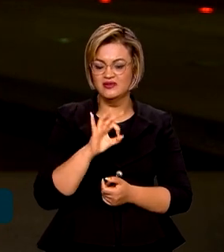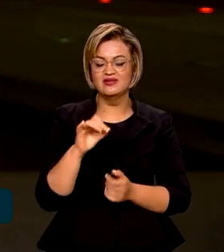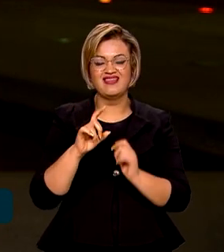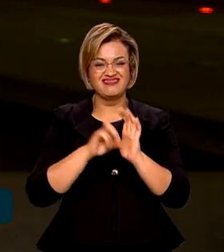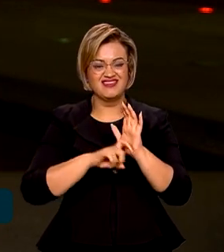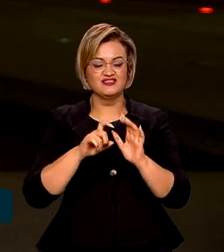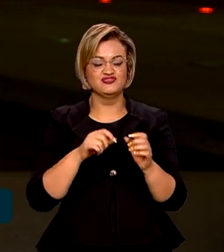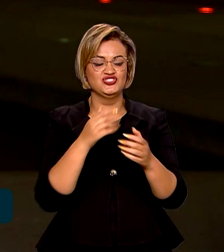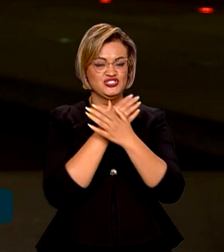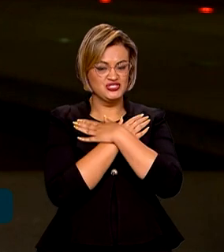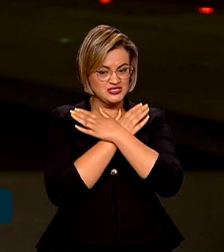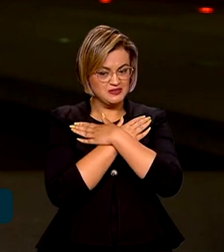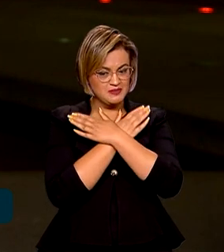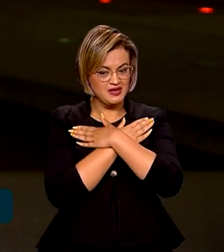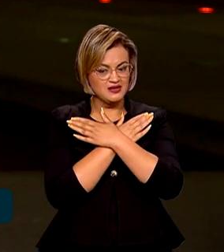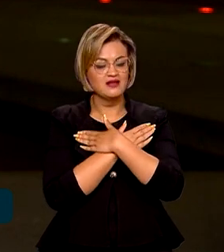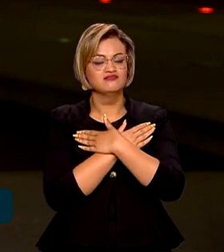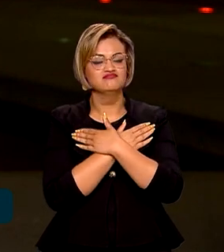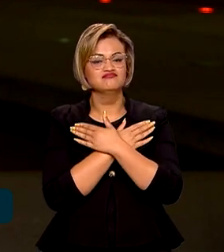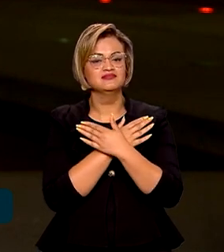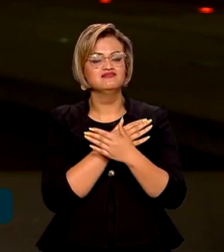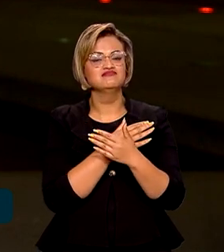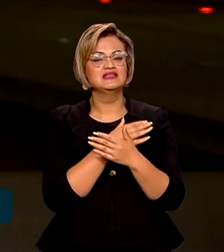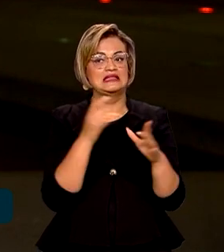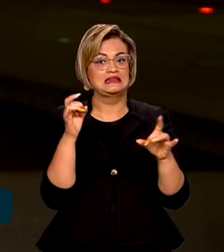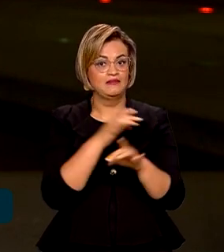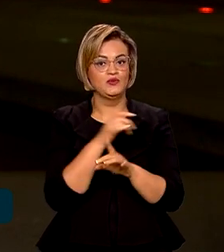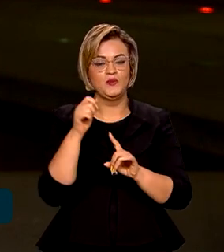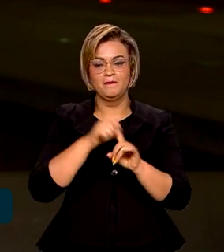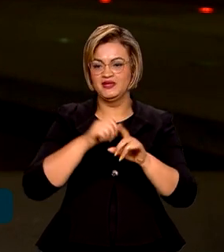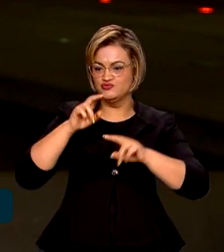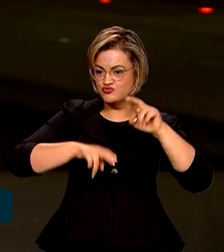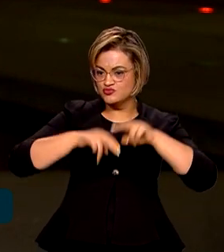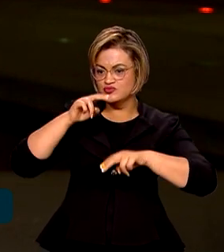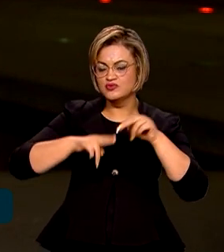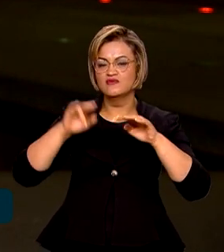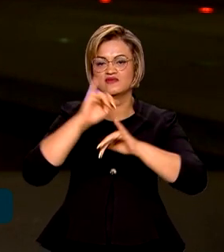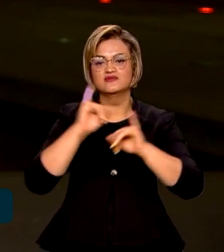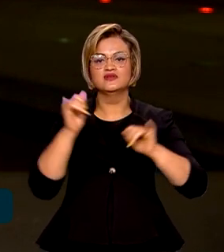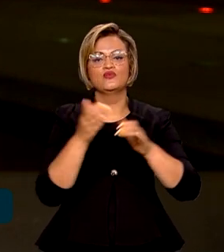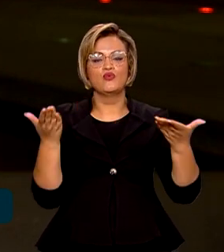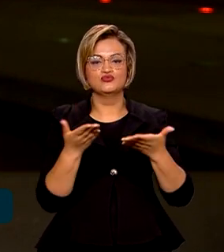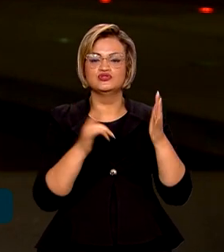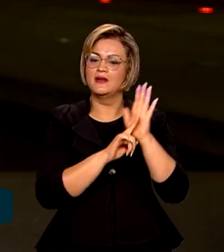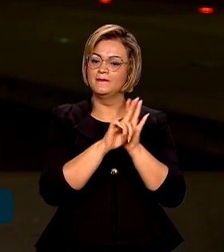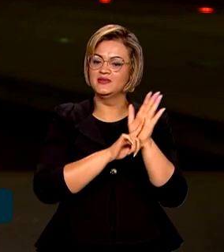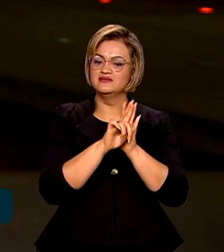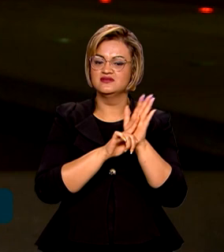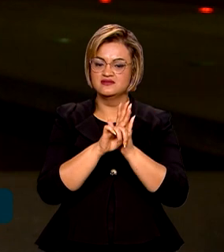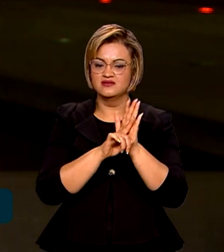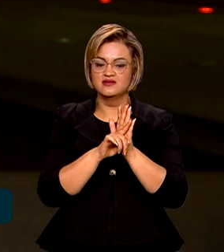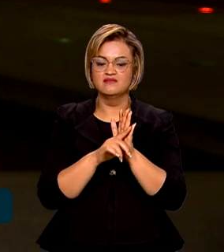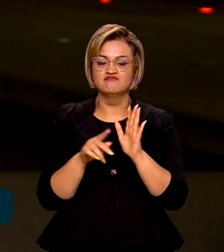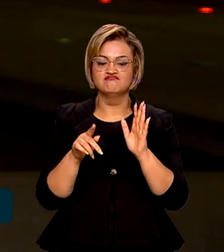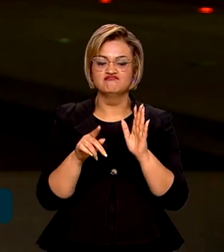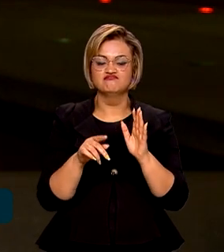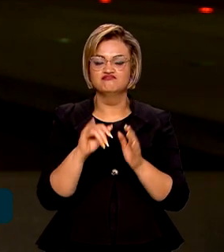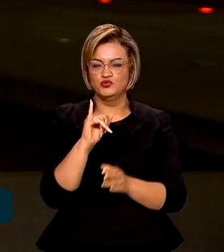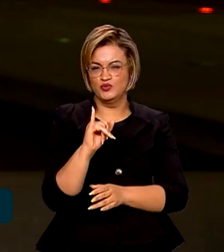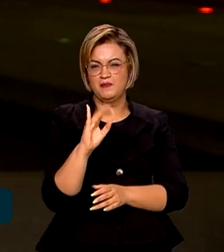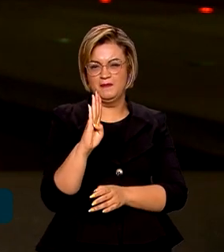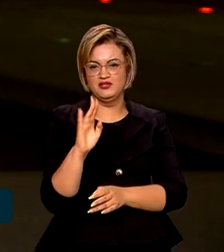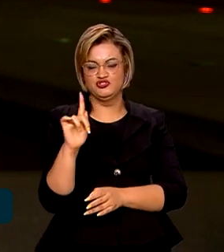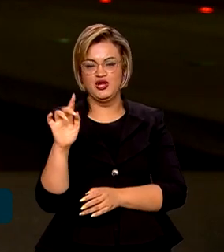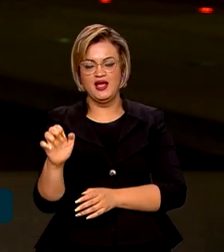desempregados no trimestre móvel, terminado em junho, divulgado hoje pela Pesquisa Nacional por Amostra de Domicílios do IBGE,